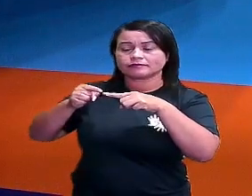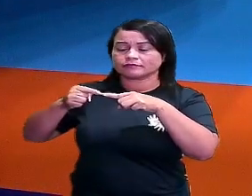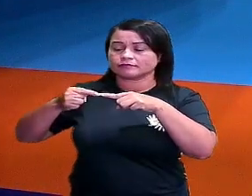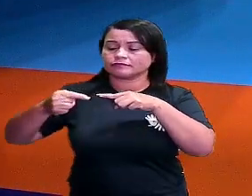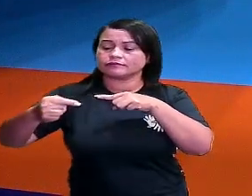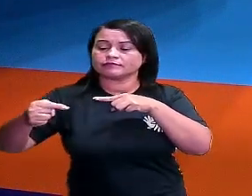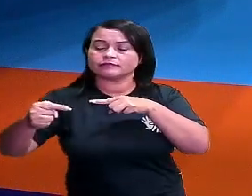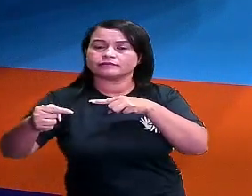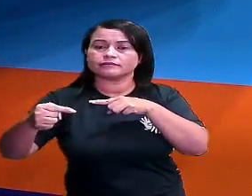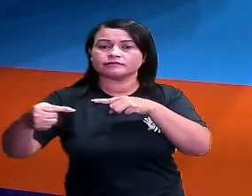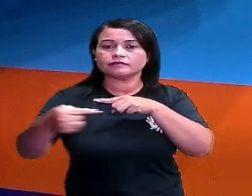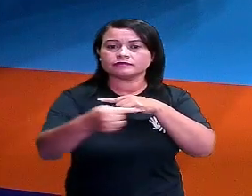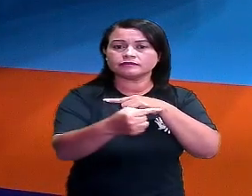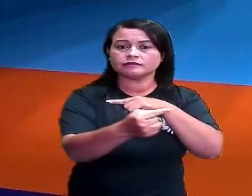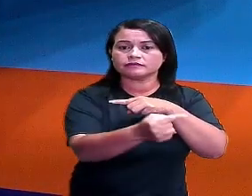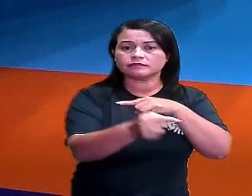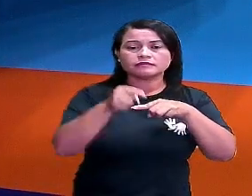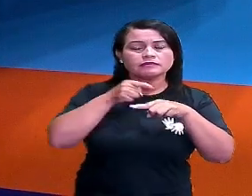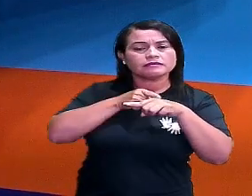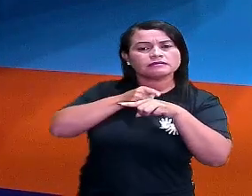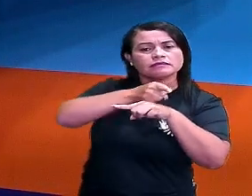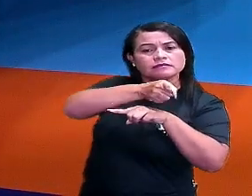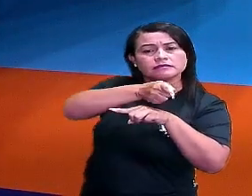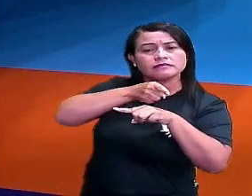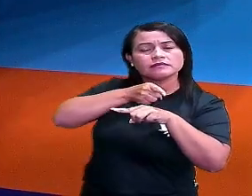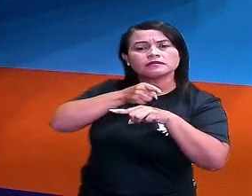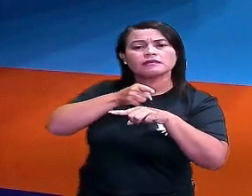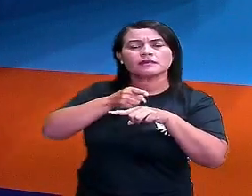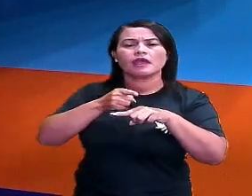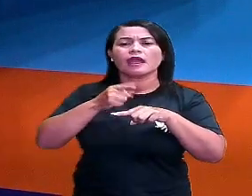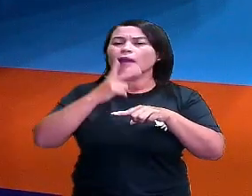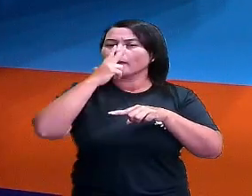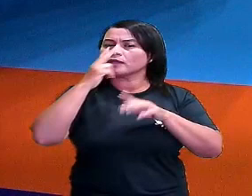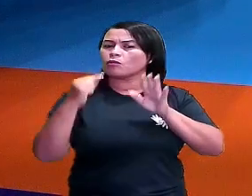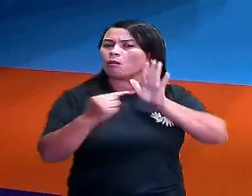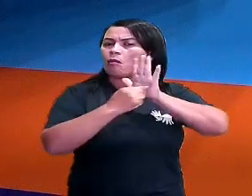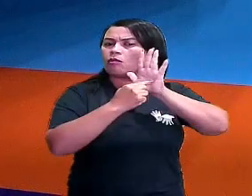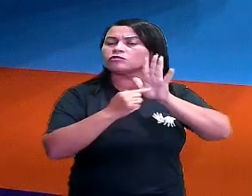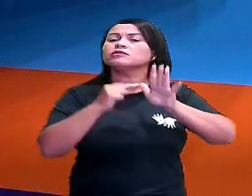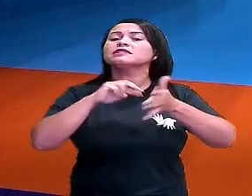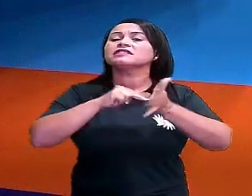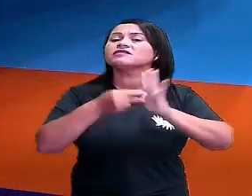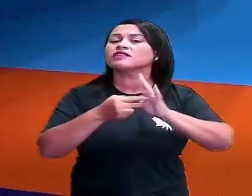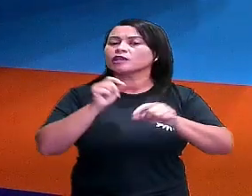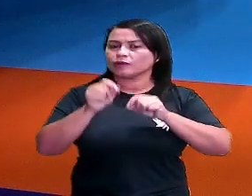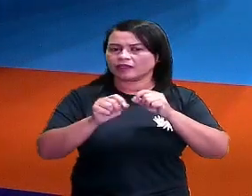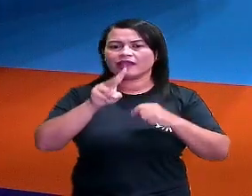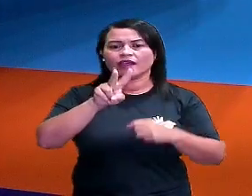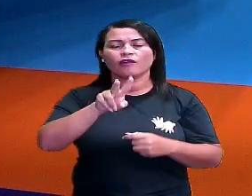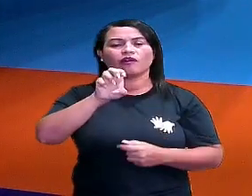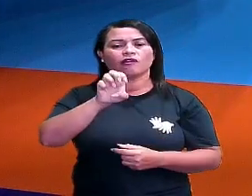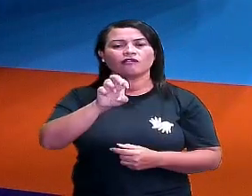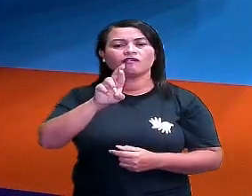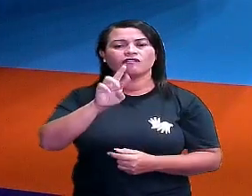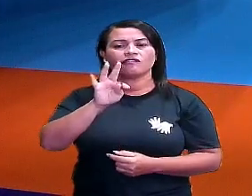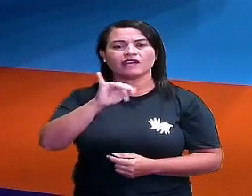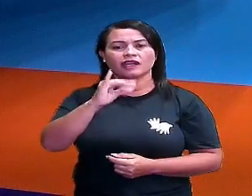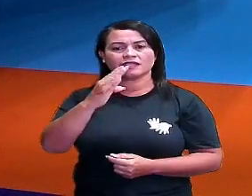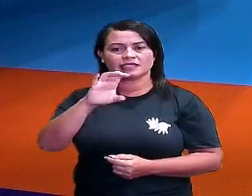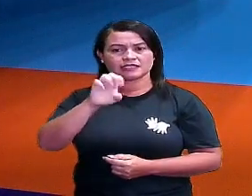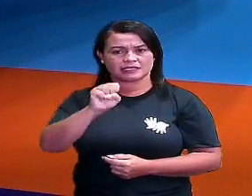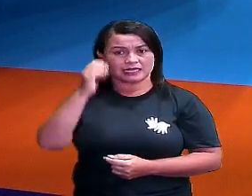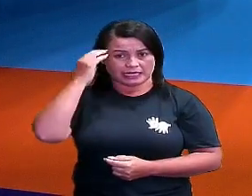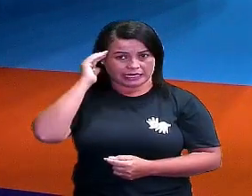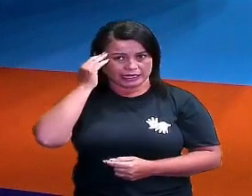esse pontinho que a gente vê aqui, dessa ligação entre duas arestas, é o vértice. Ok? Deu pra entender?